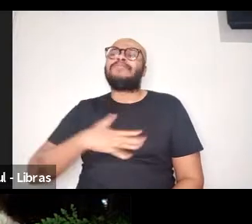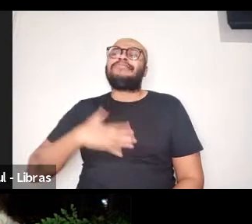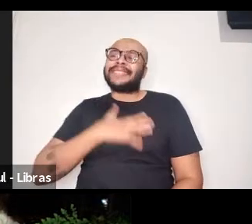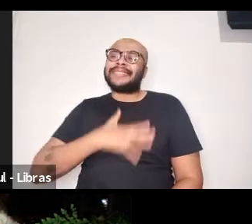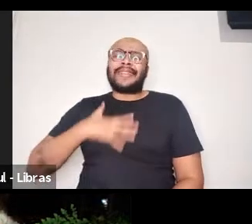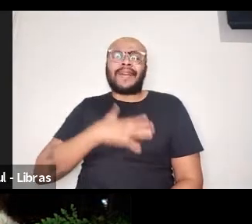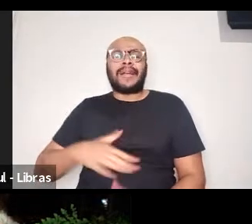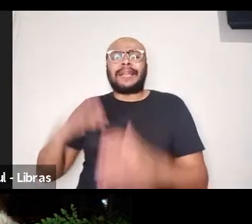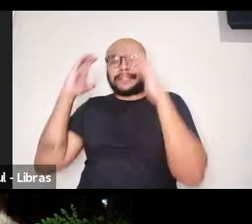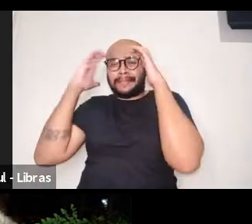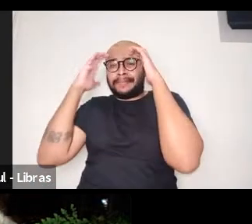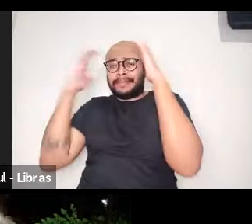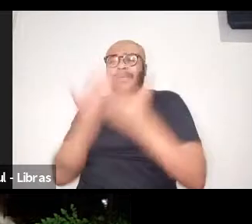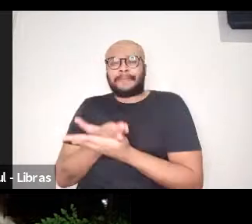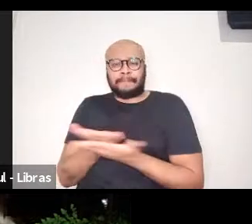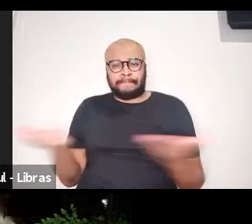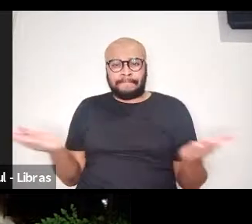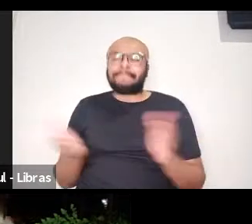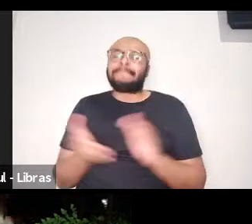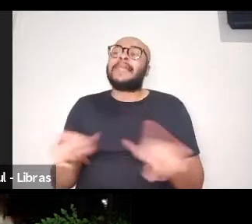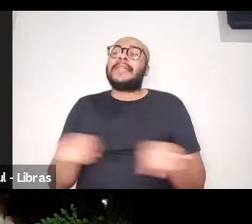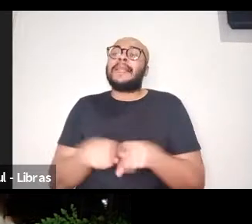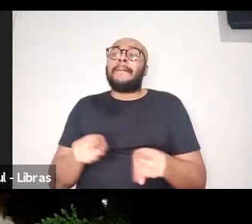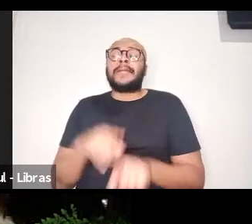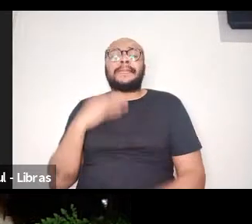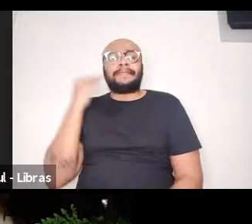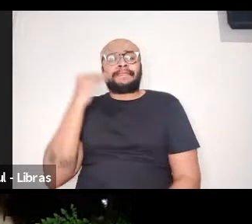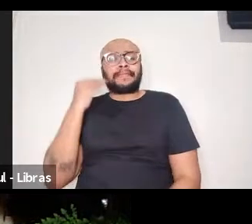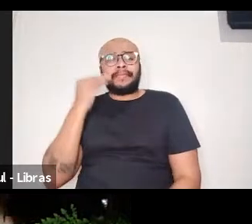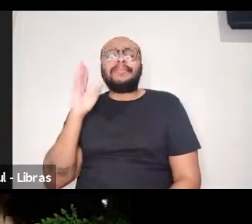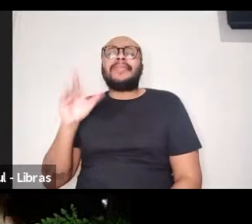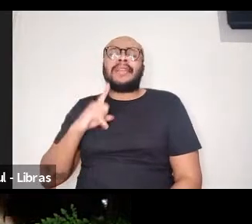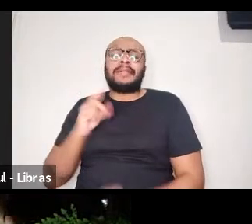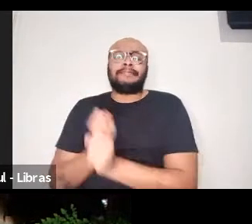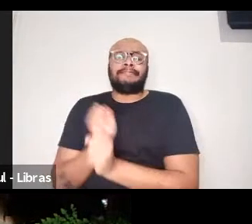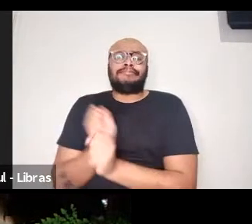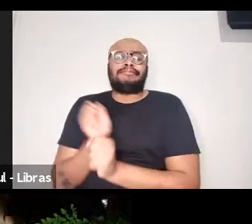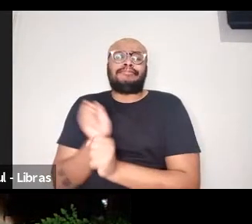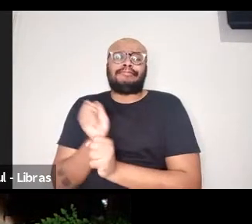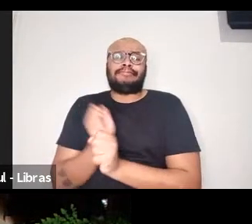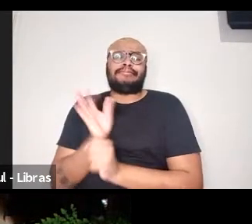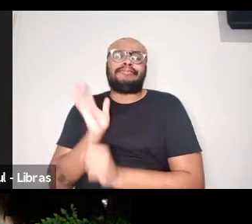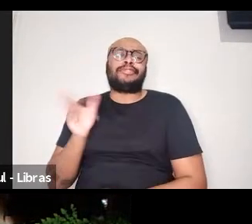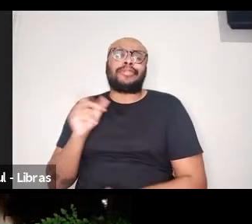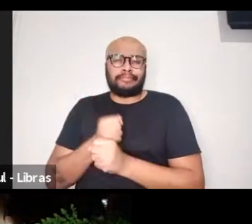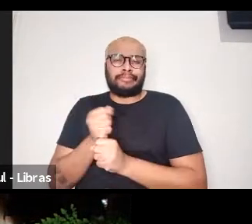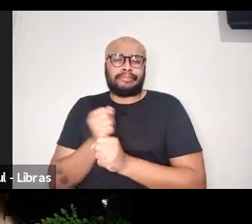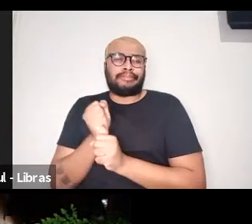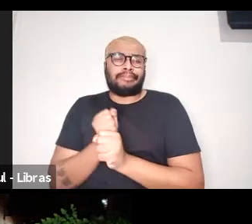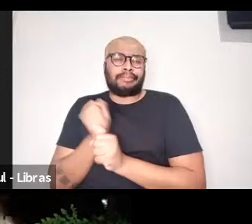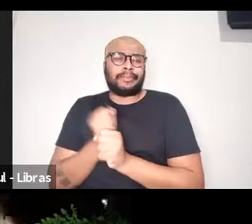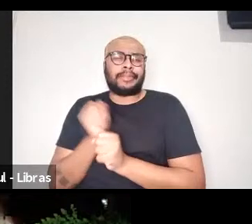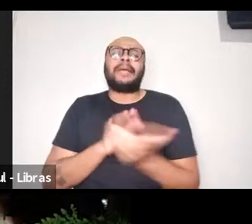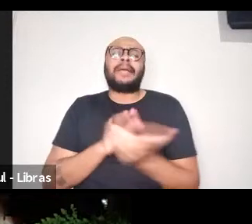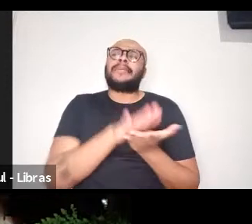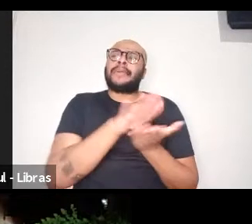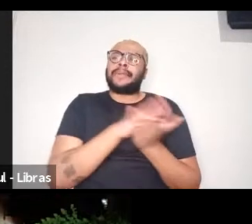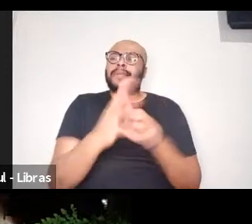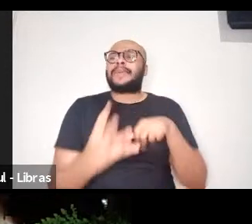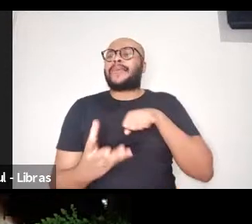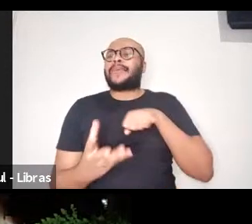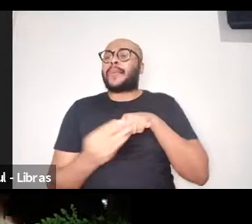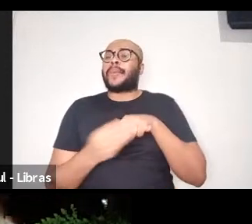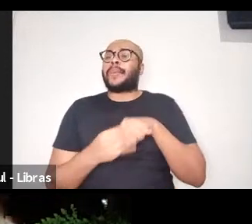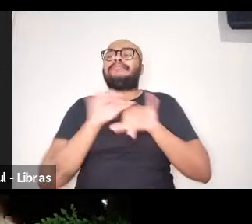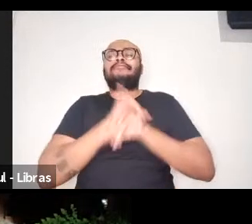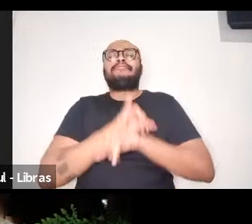e que, além disso, tem uma experiência muito extensa, muito vasta na produção do conhecimento, na divulgação